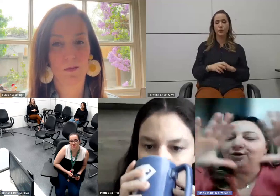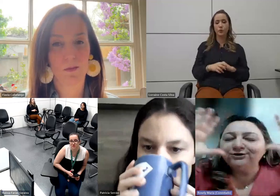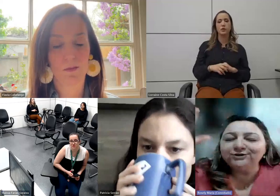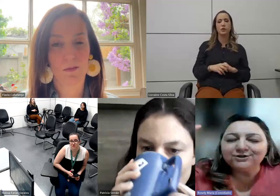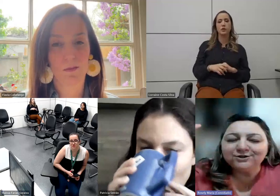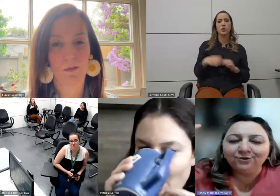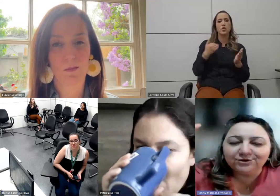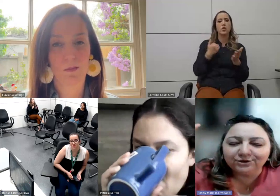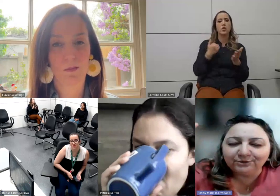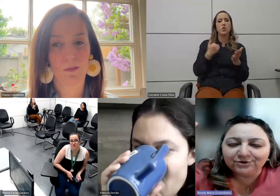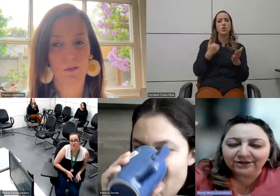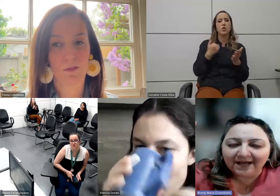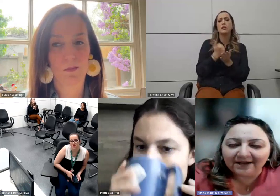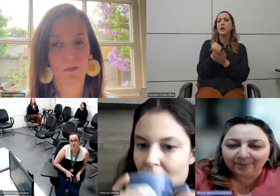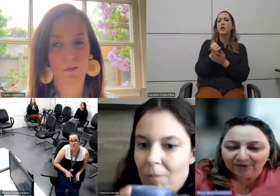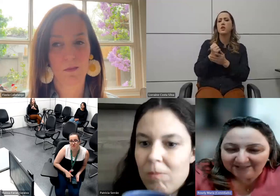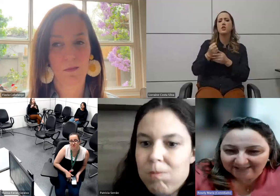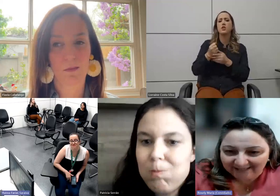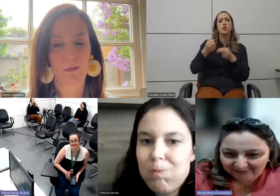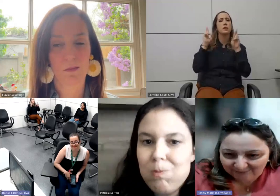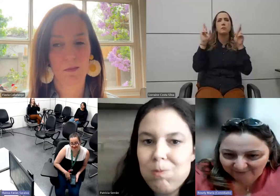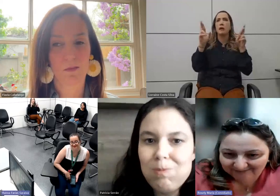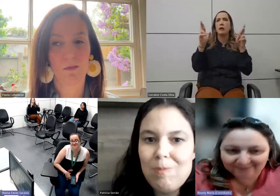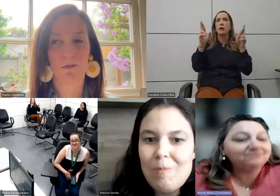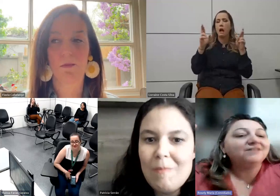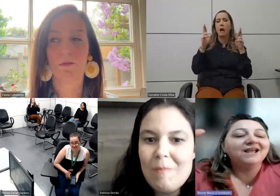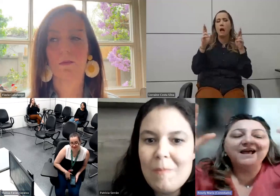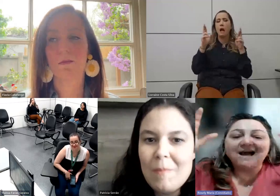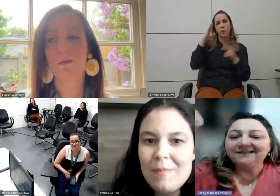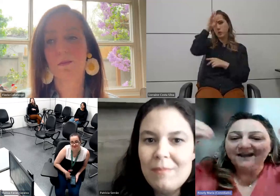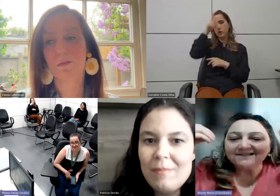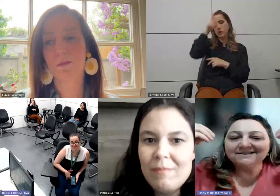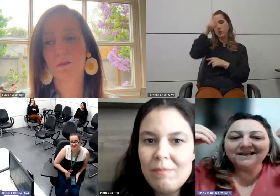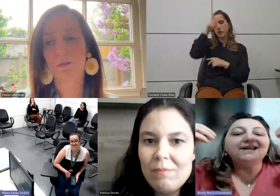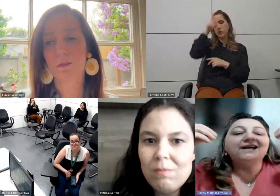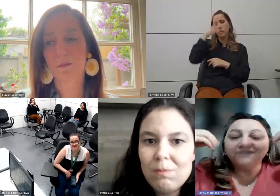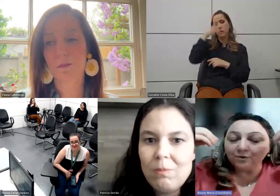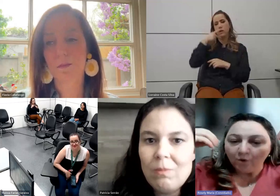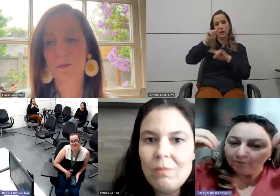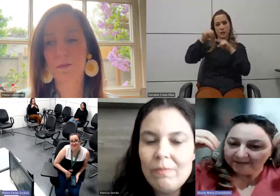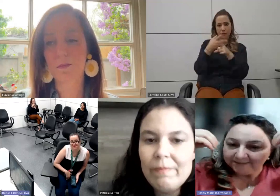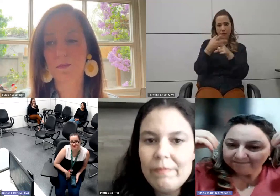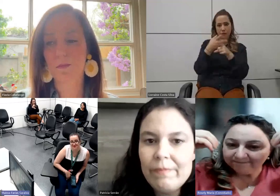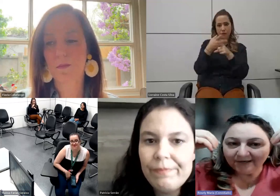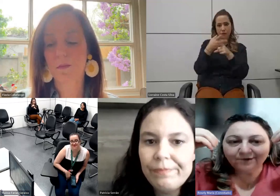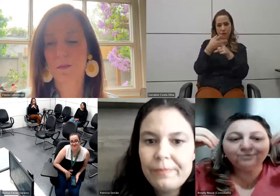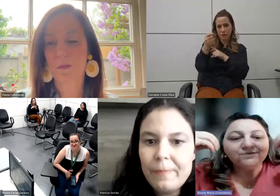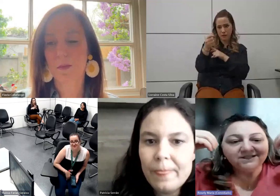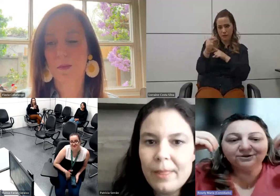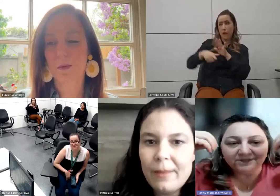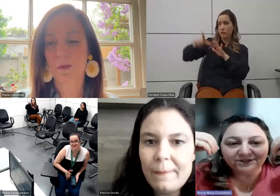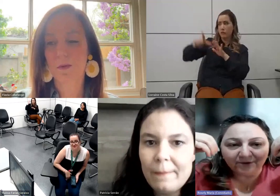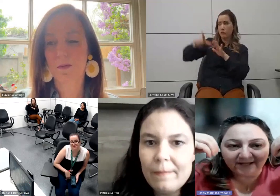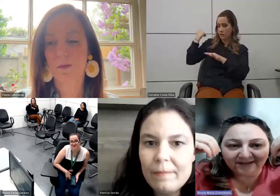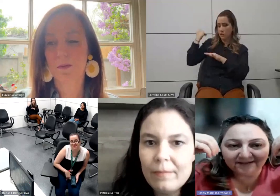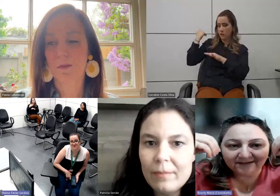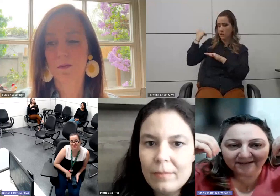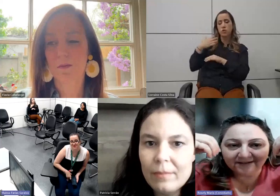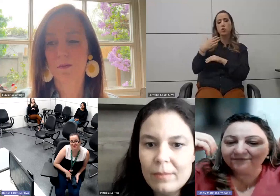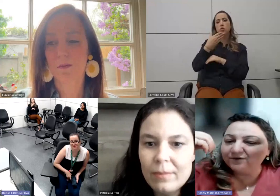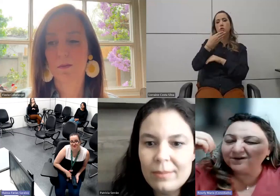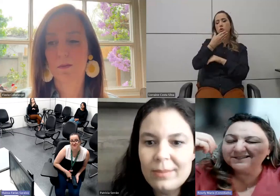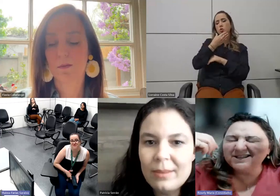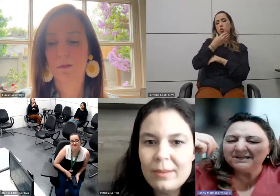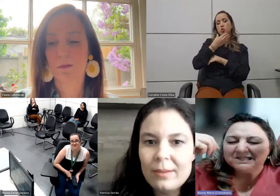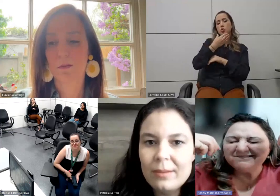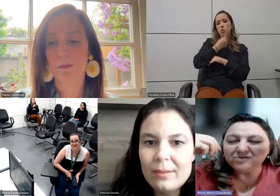esperava muito o discurso do Bolsonaro após as eleições, atrás dele havia um homem com síndrome de Touret,